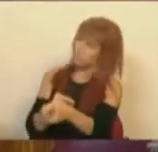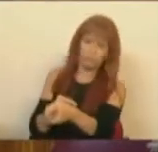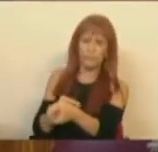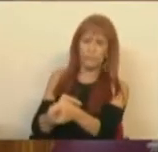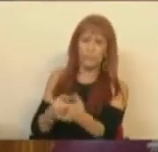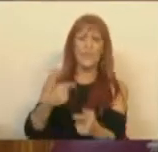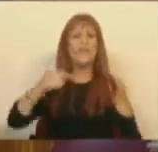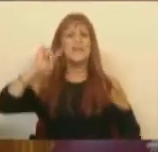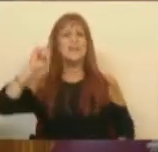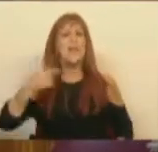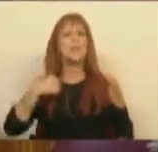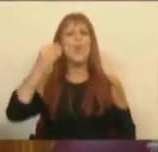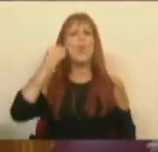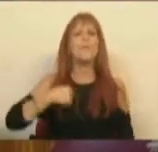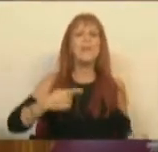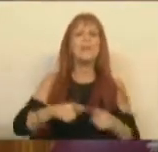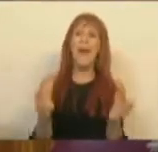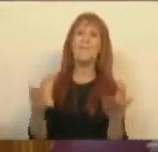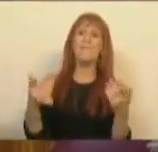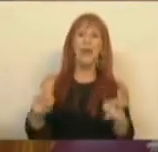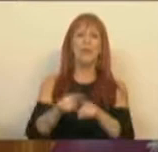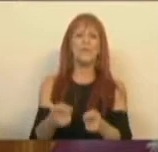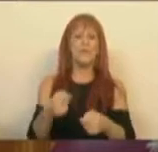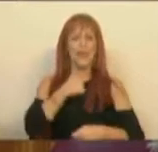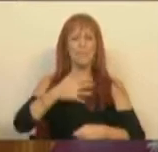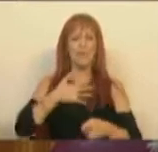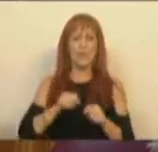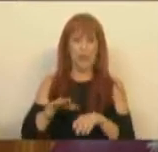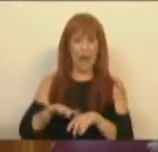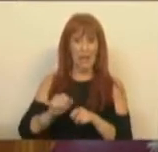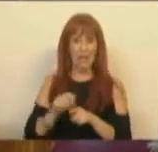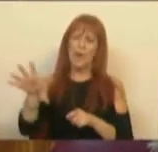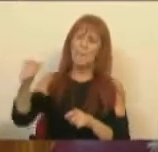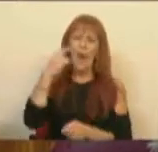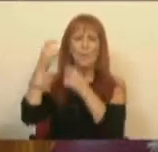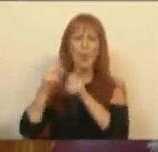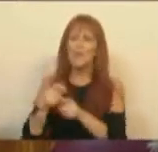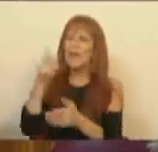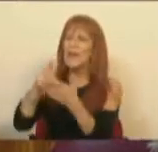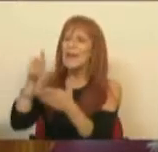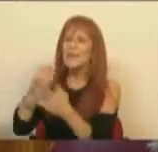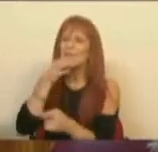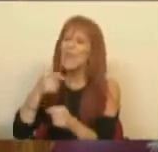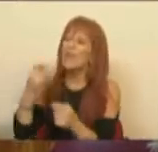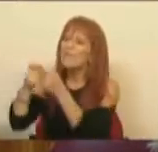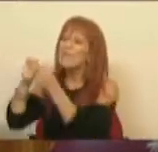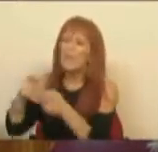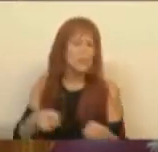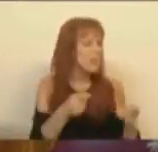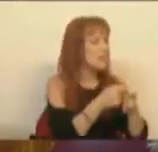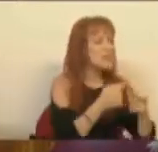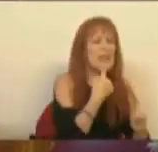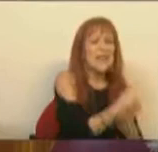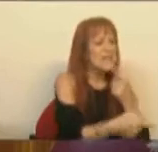Sabe como é se incentiva as empresas do ramo a irem à procura dos seus clientes, falarem com os seus vizinhos e